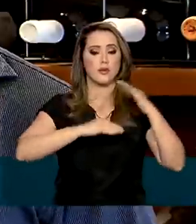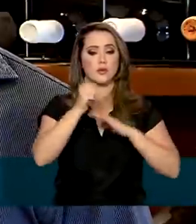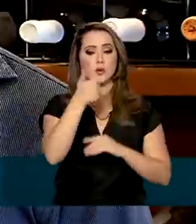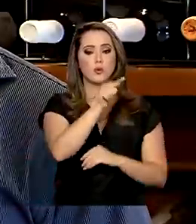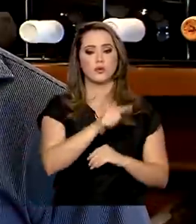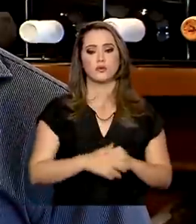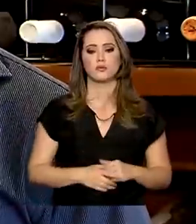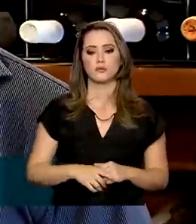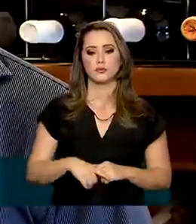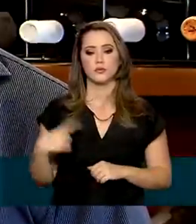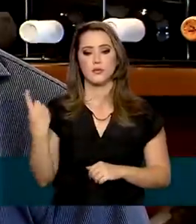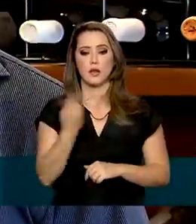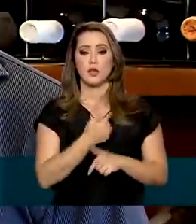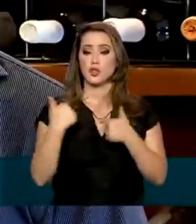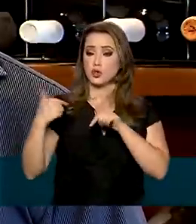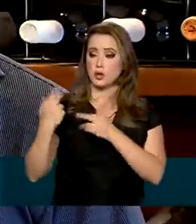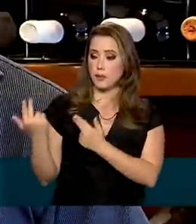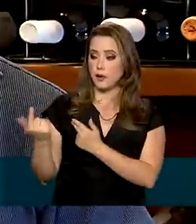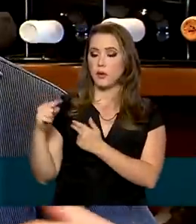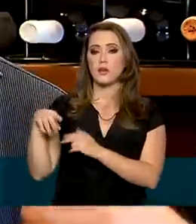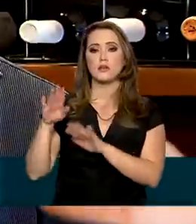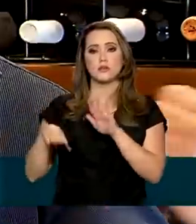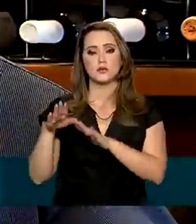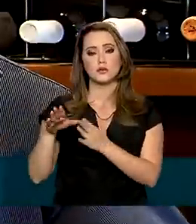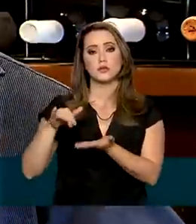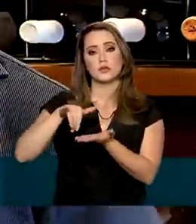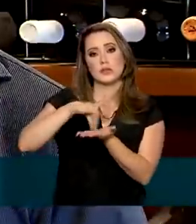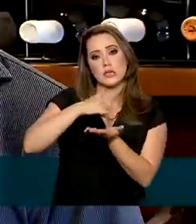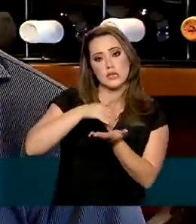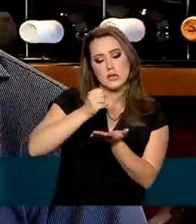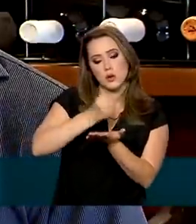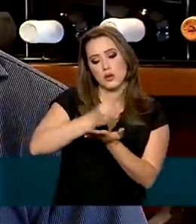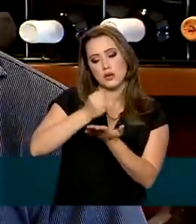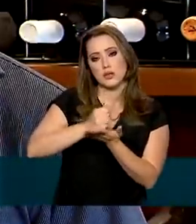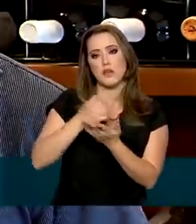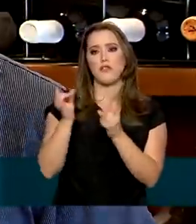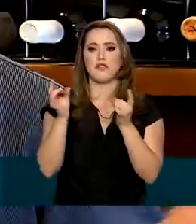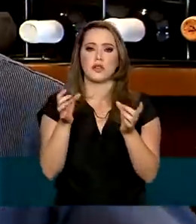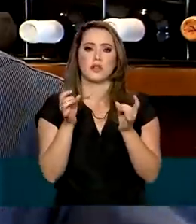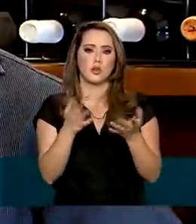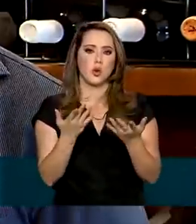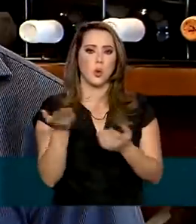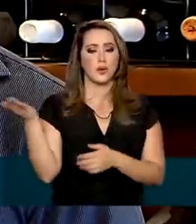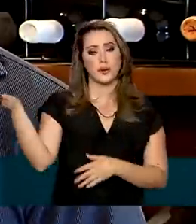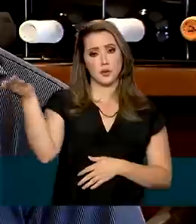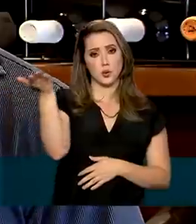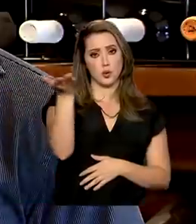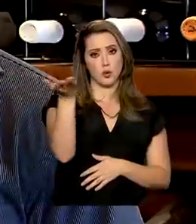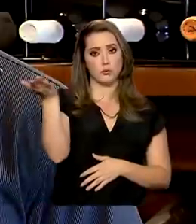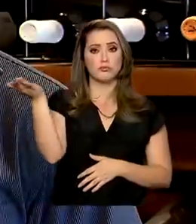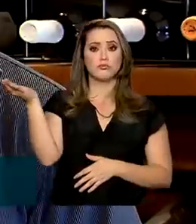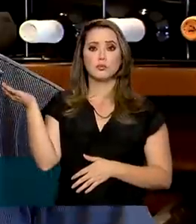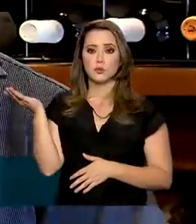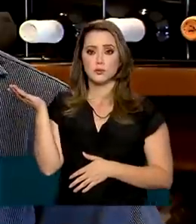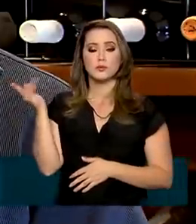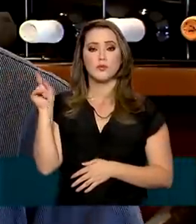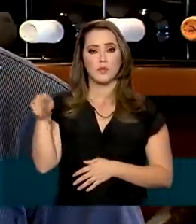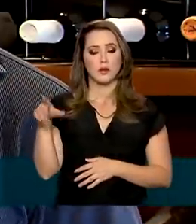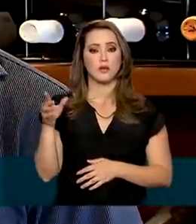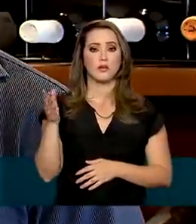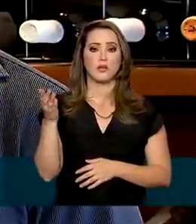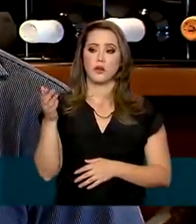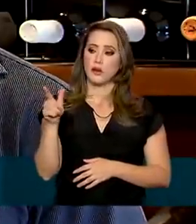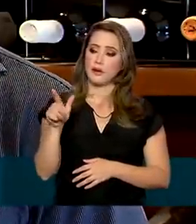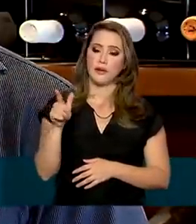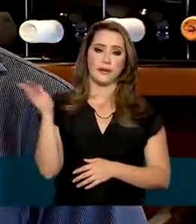faz a função, em muitos casos a gente é registrado em carteira como vendedor, como garçom, em muitos casos o sommelier é registrado como